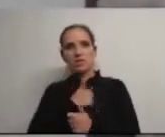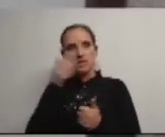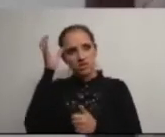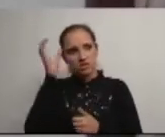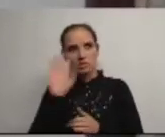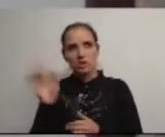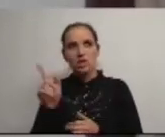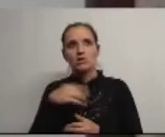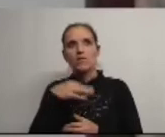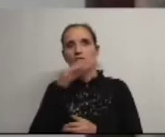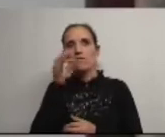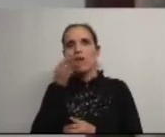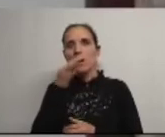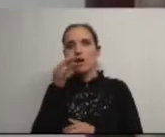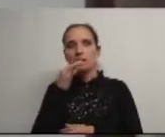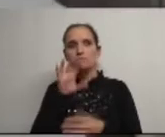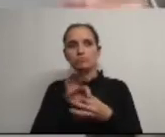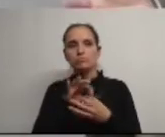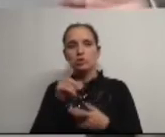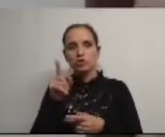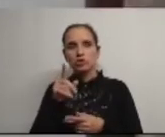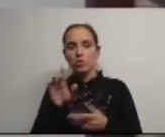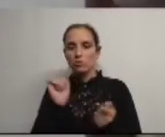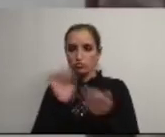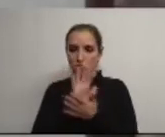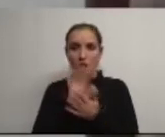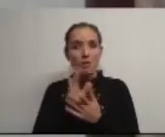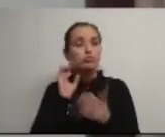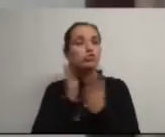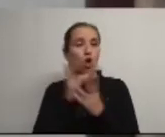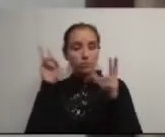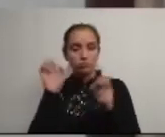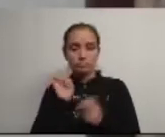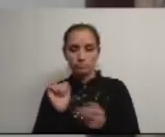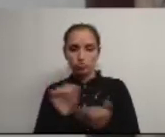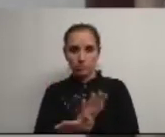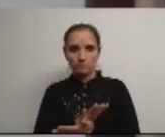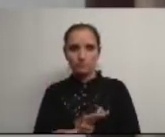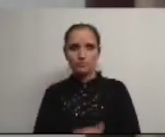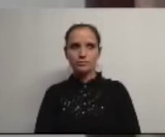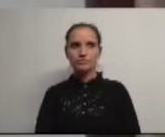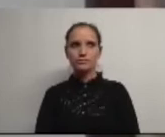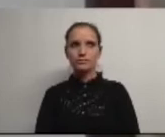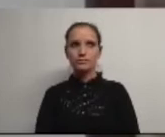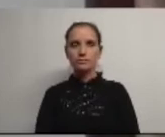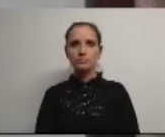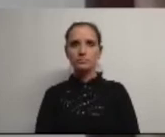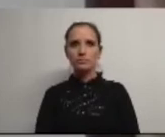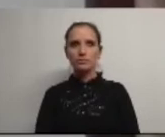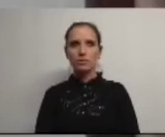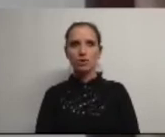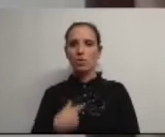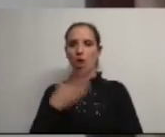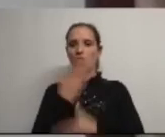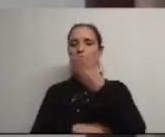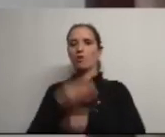falar é porque segundo vem nos jornais eu estou a falar pelo que vem nos jornais e reparem eu não tenho não estou aqui como